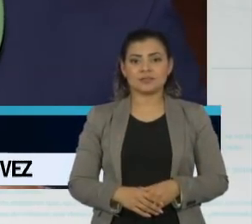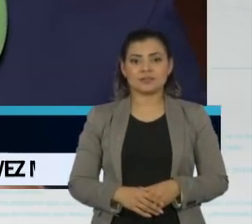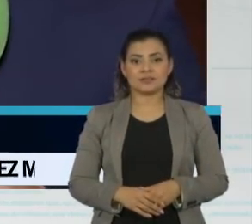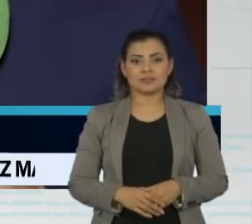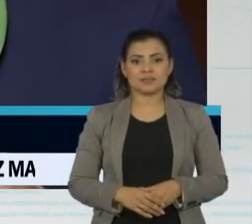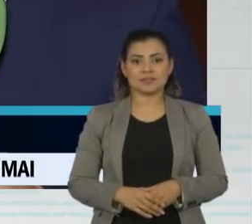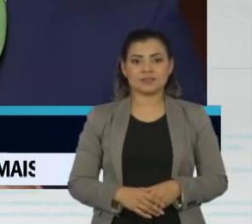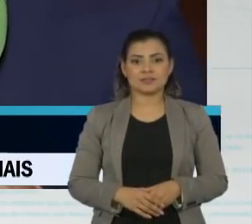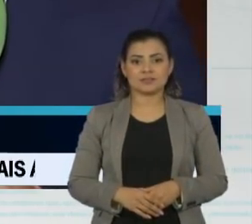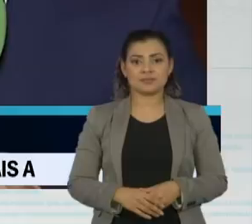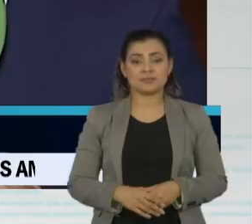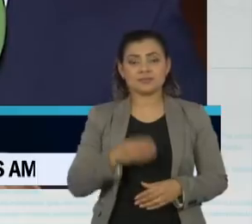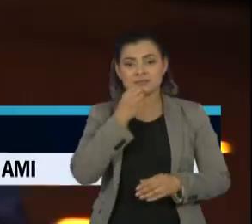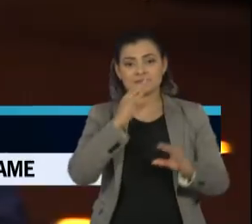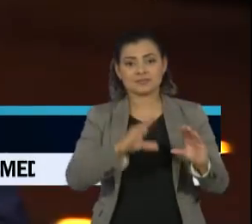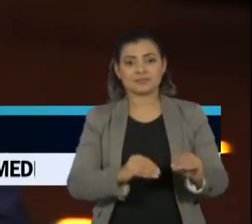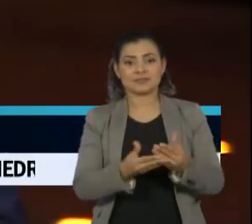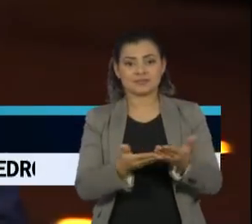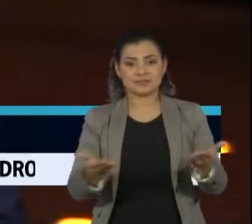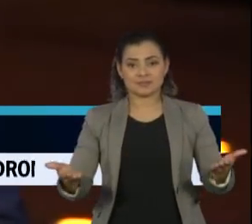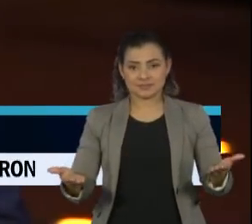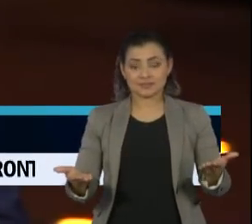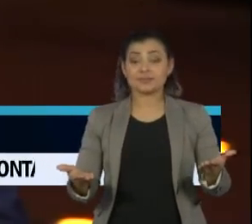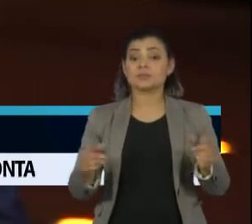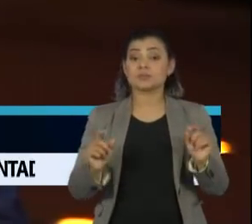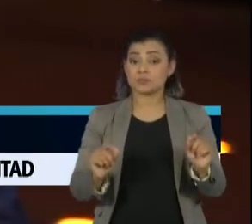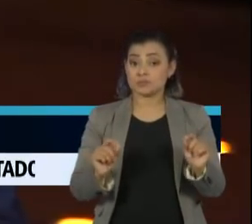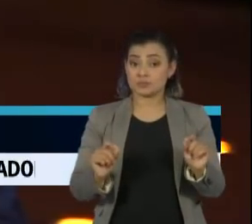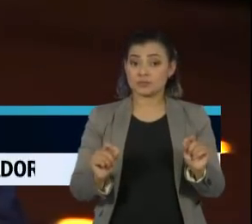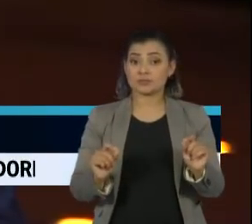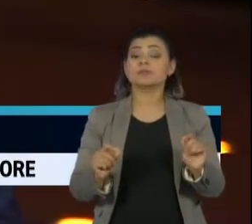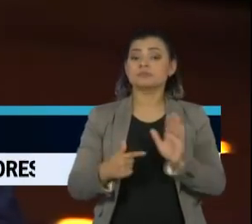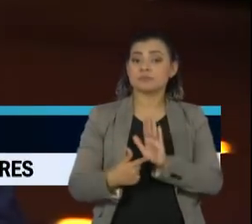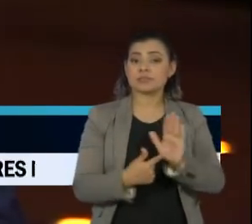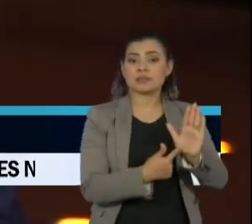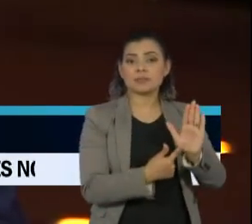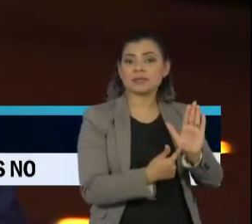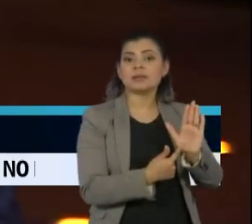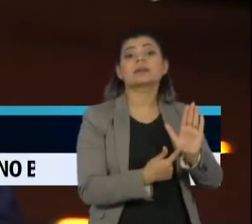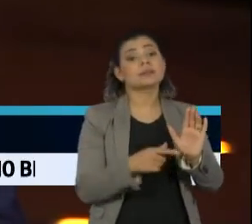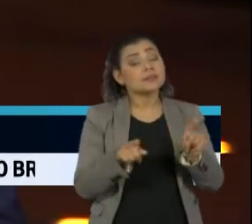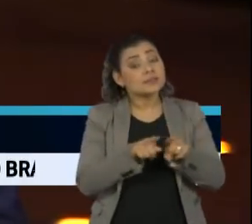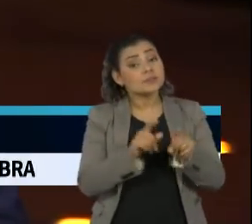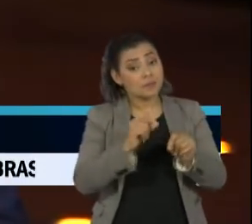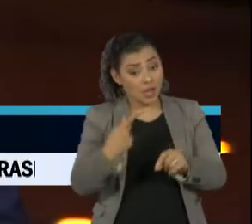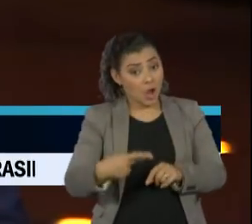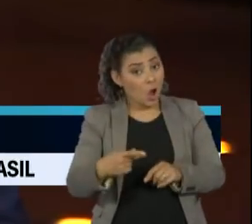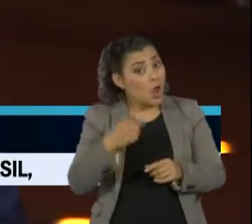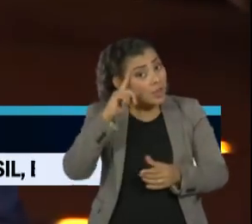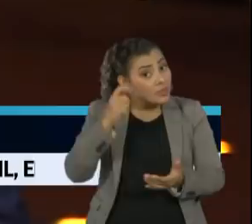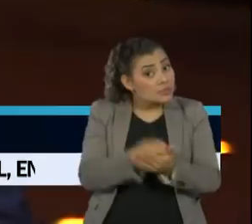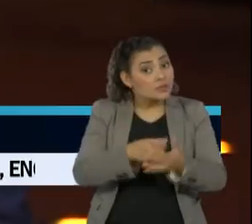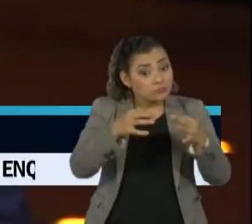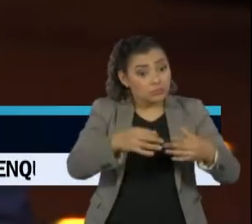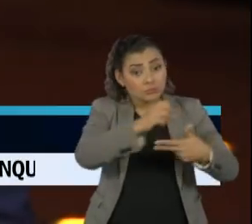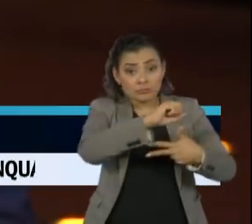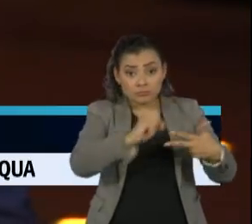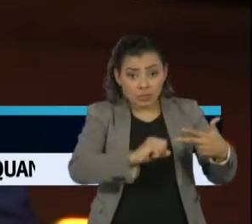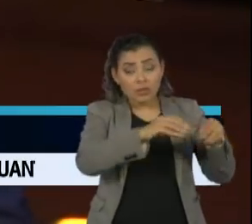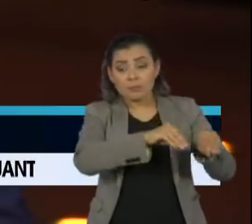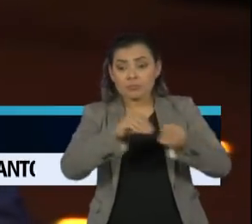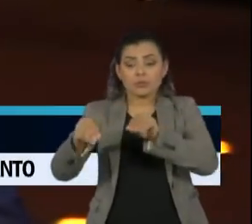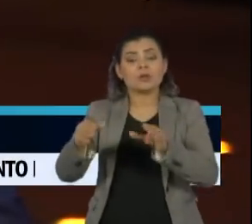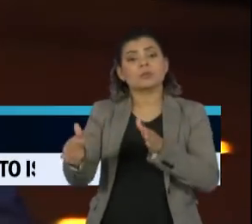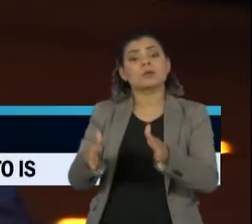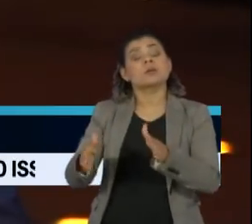Boa noite, Ana. Boa noite a todos. Olha, por enquanto ainda não. A nova data do Enem 2020 só deve ser definida mesmo depois da